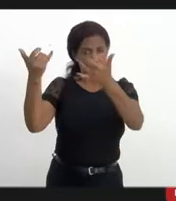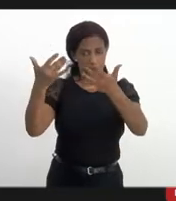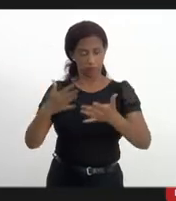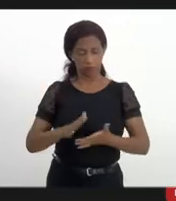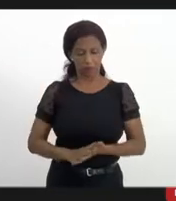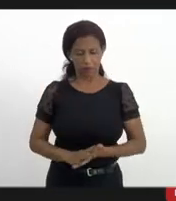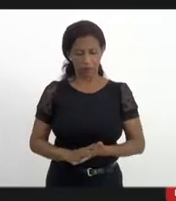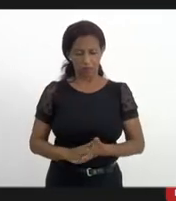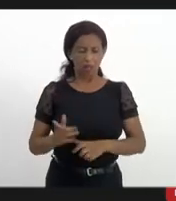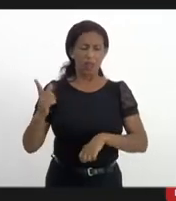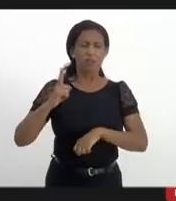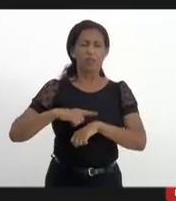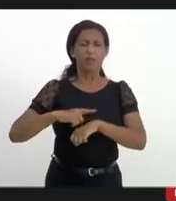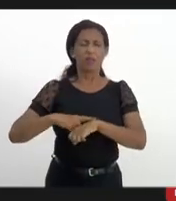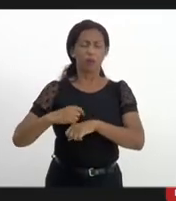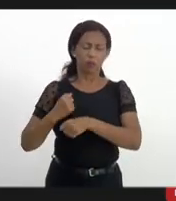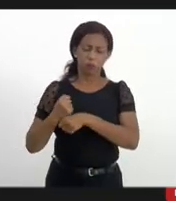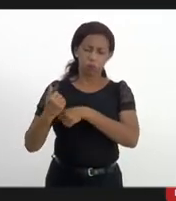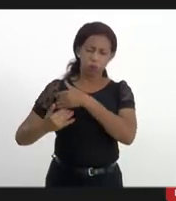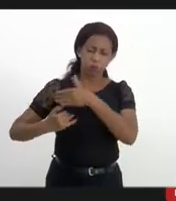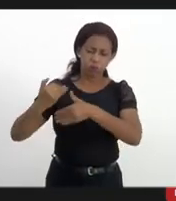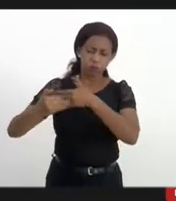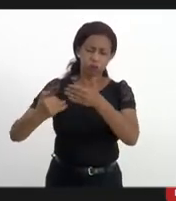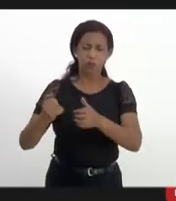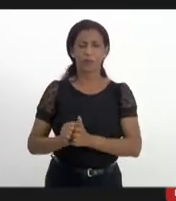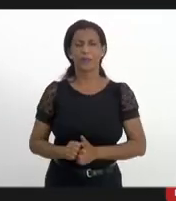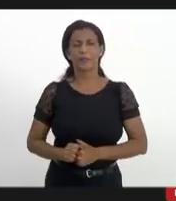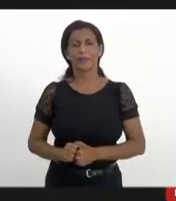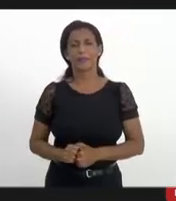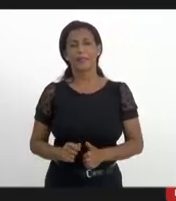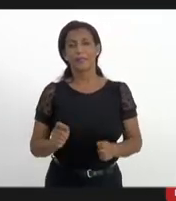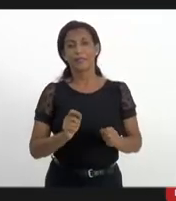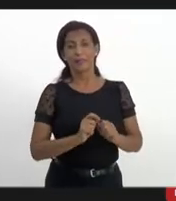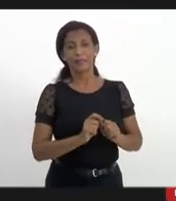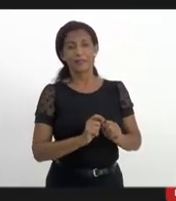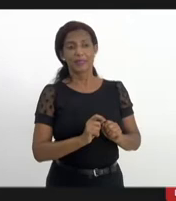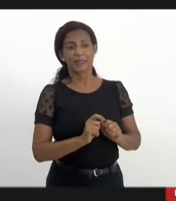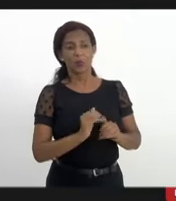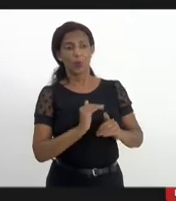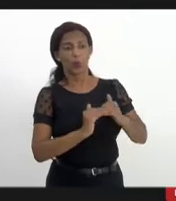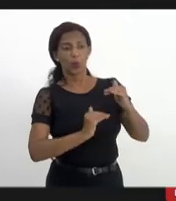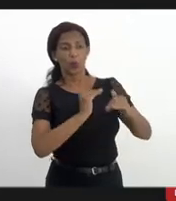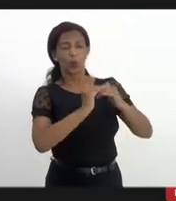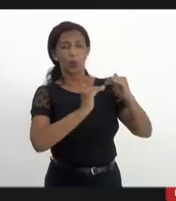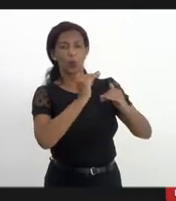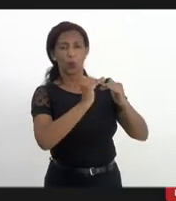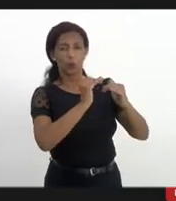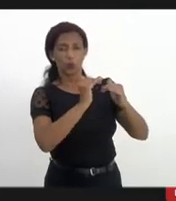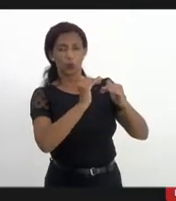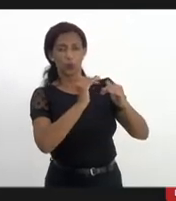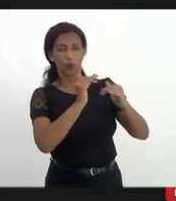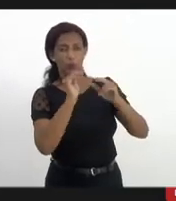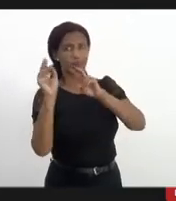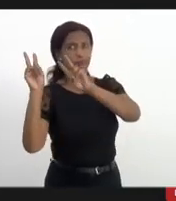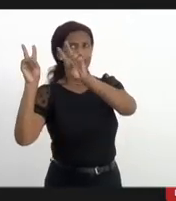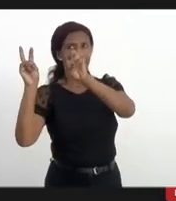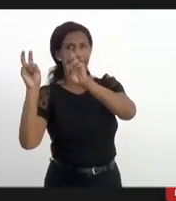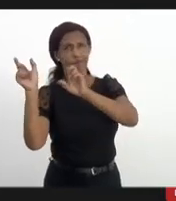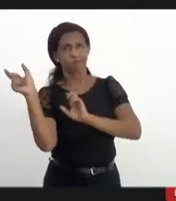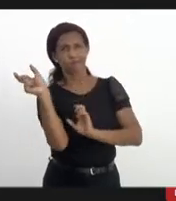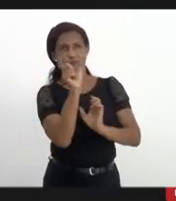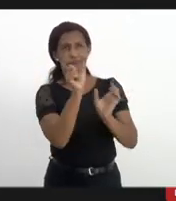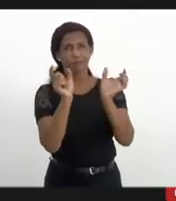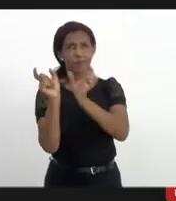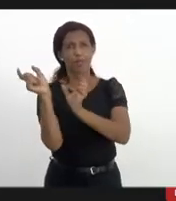durante muito tempo se construiu uma velha máxima, através de eventos de pseudo, eu diria,